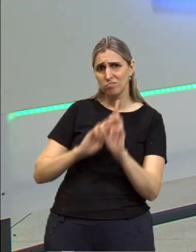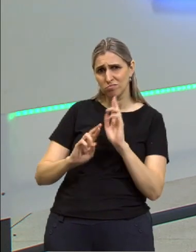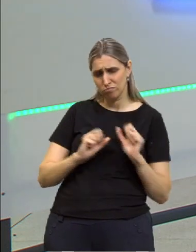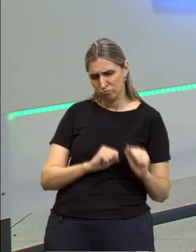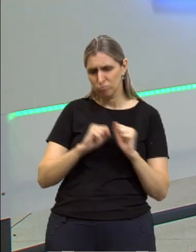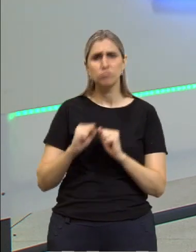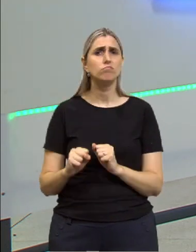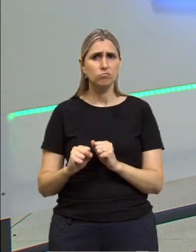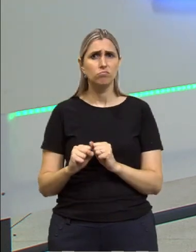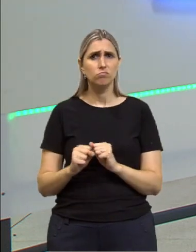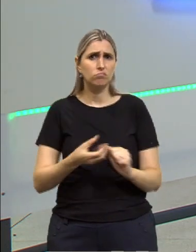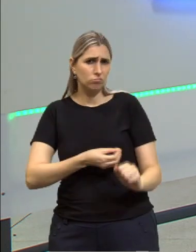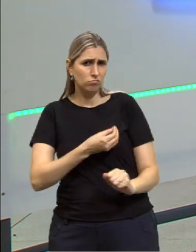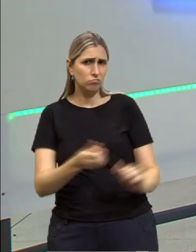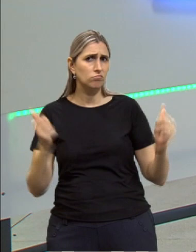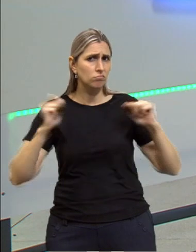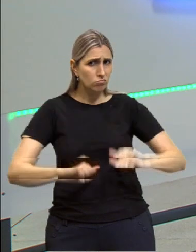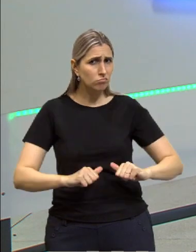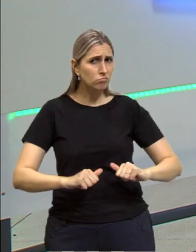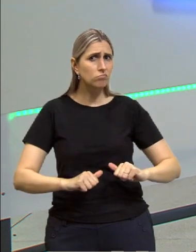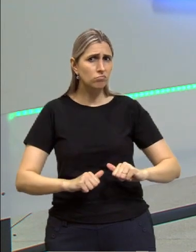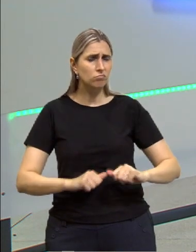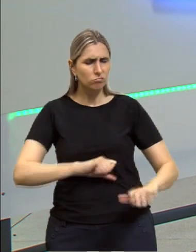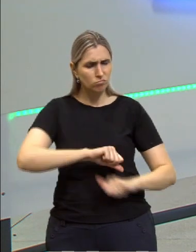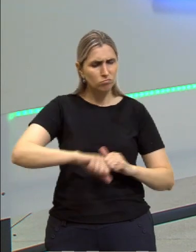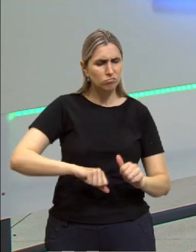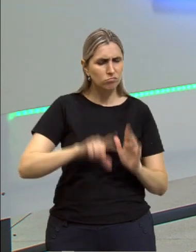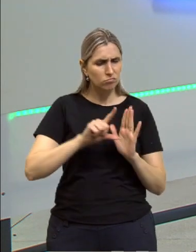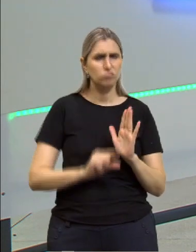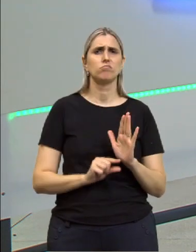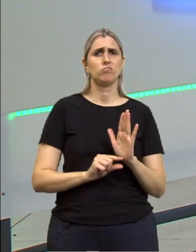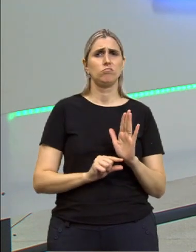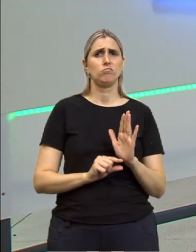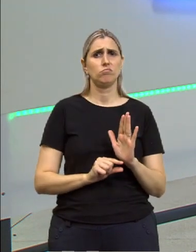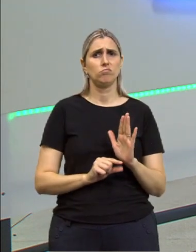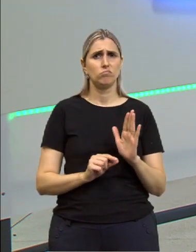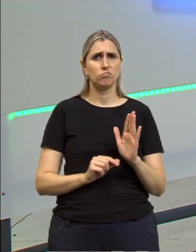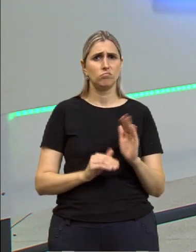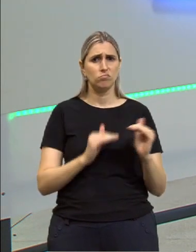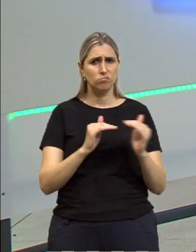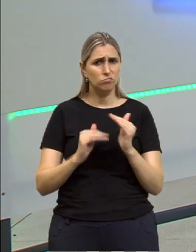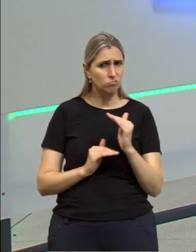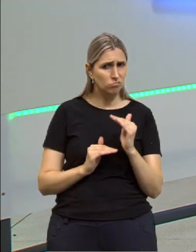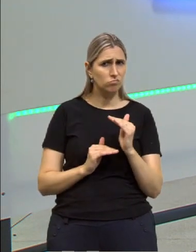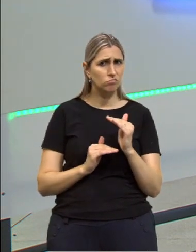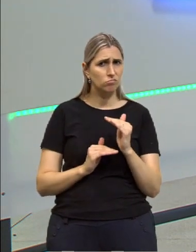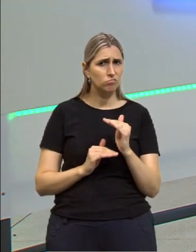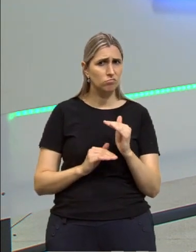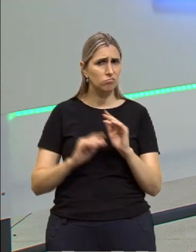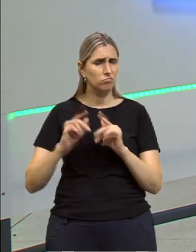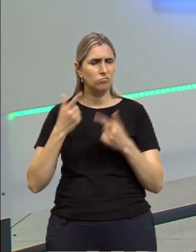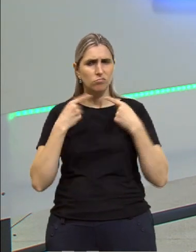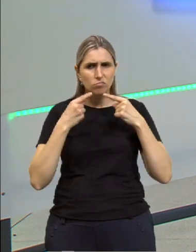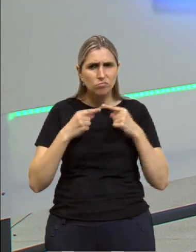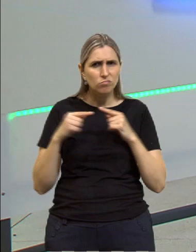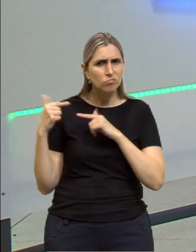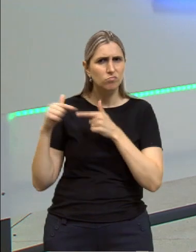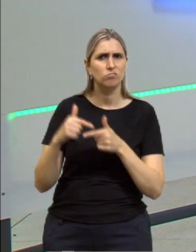potência, da sua capacidade, você torna-se inferior, e aí que vem a crítica à tradição filosófica.